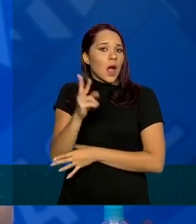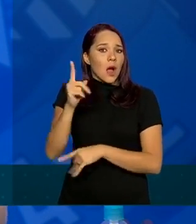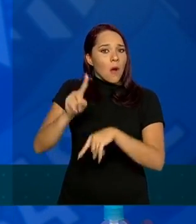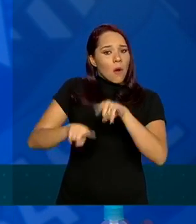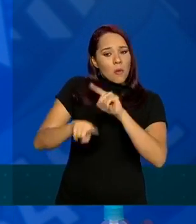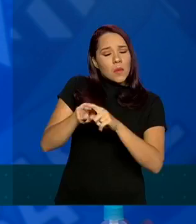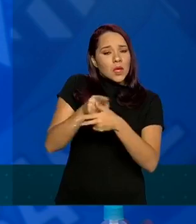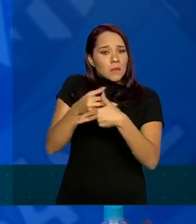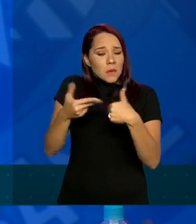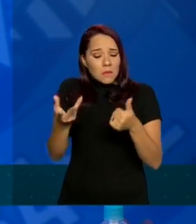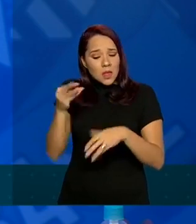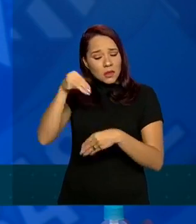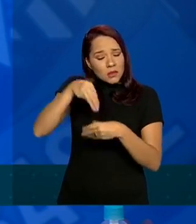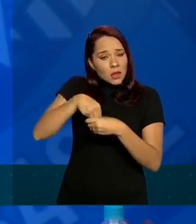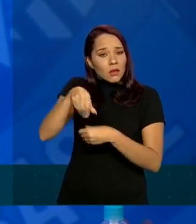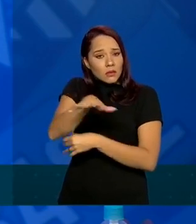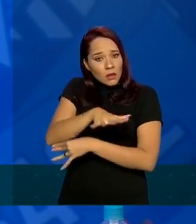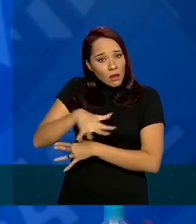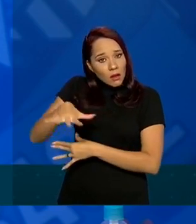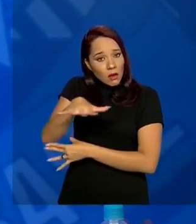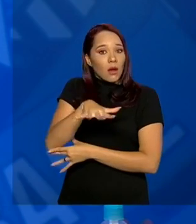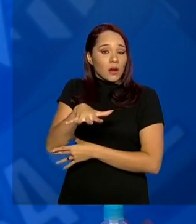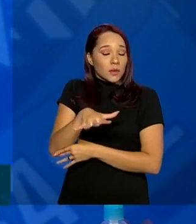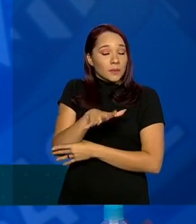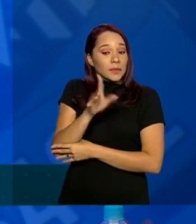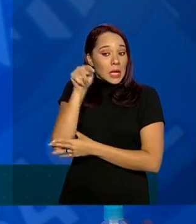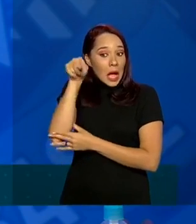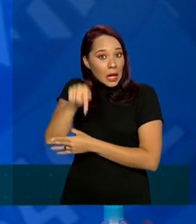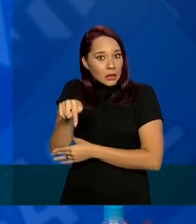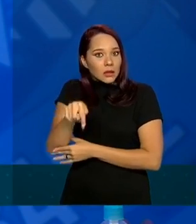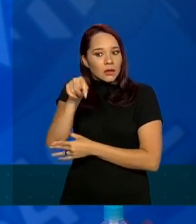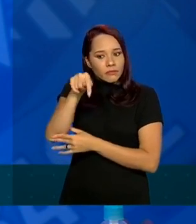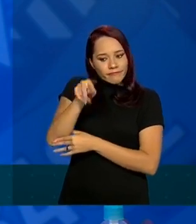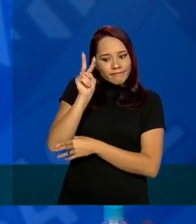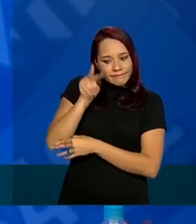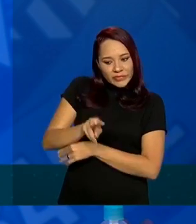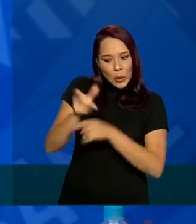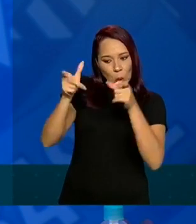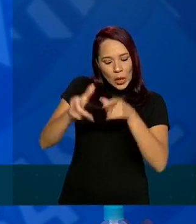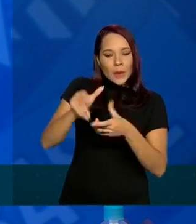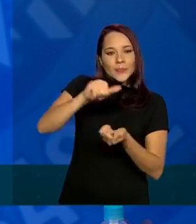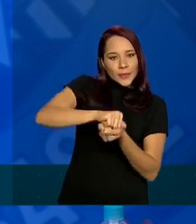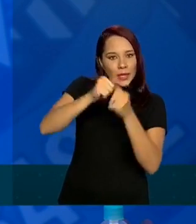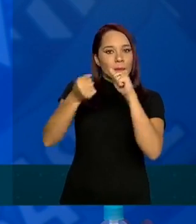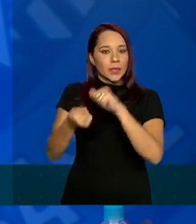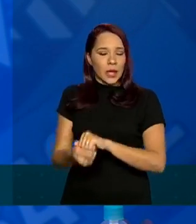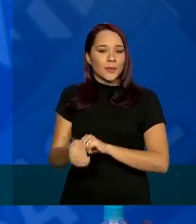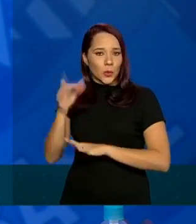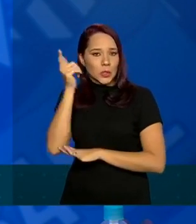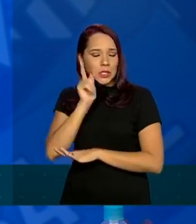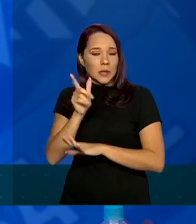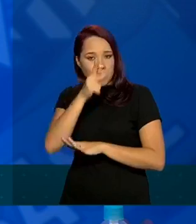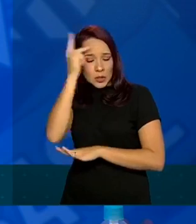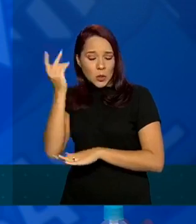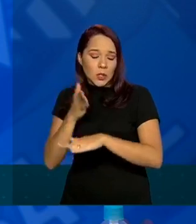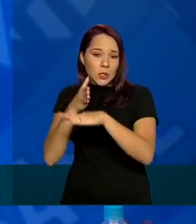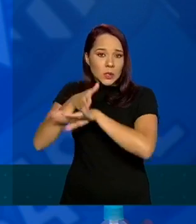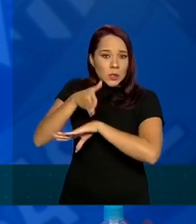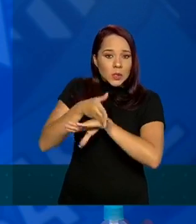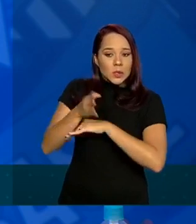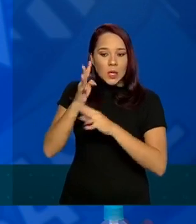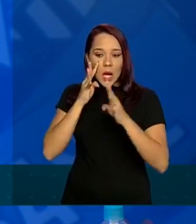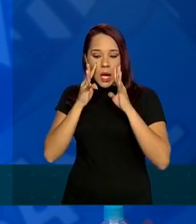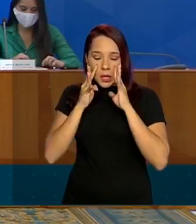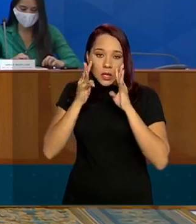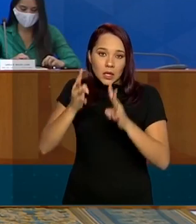equipamento dentro daquela área e ali ele adaptar para permitir o acesso das pessoas ao